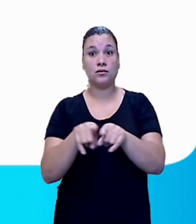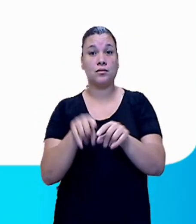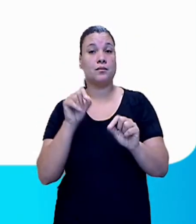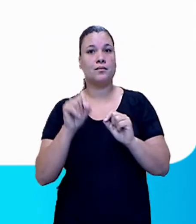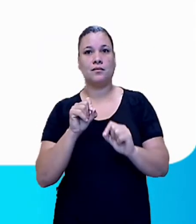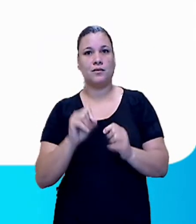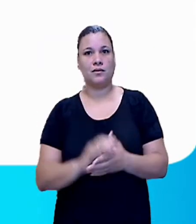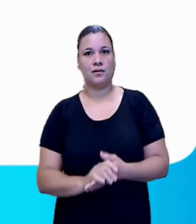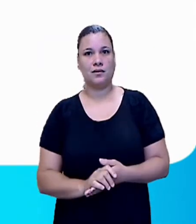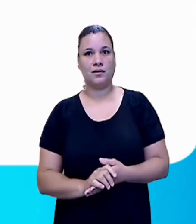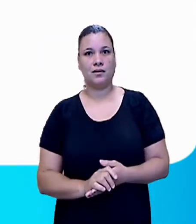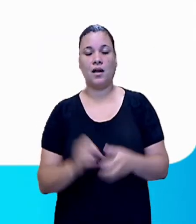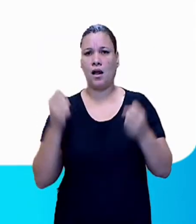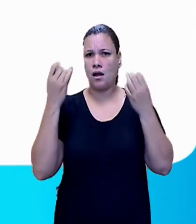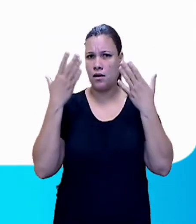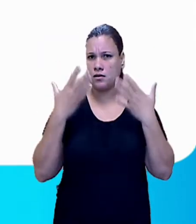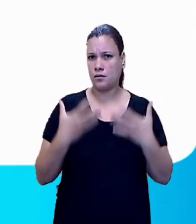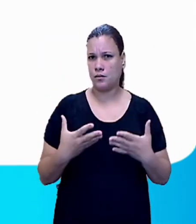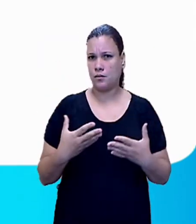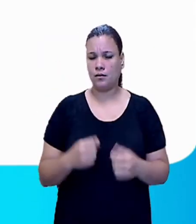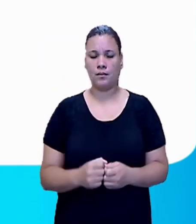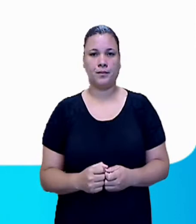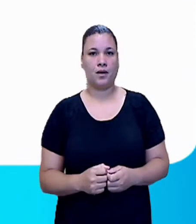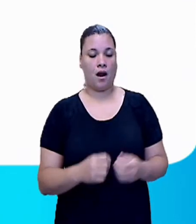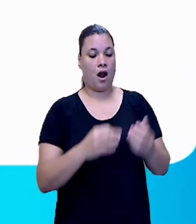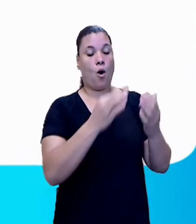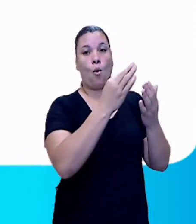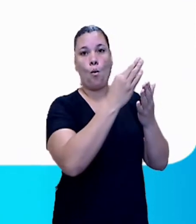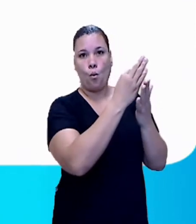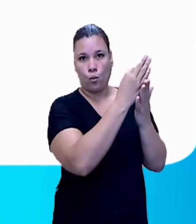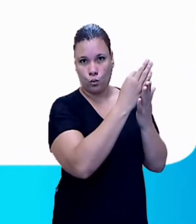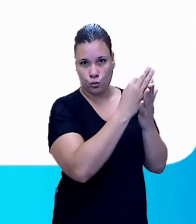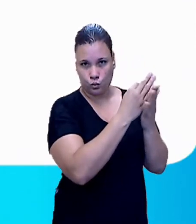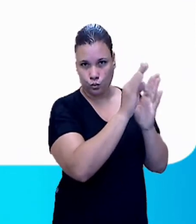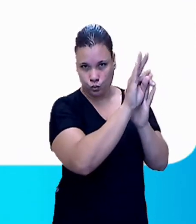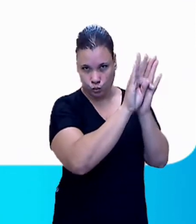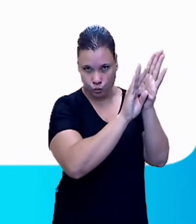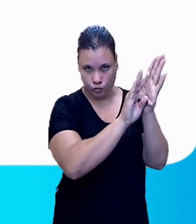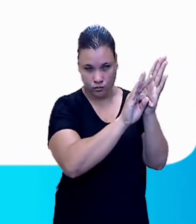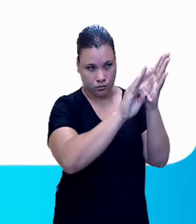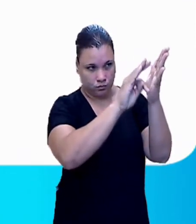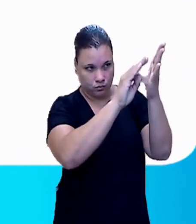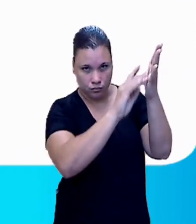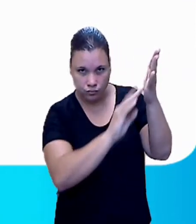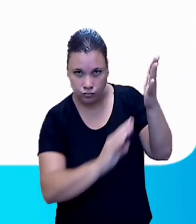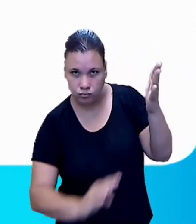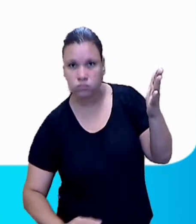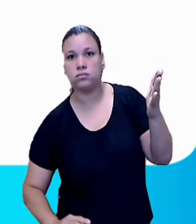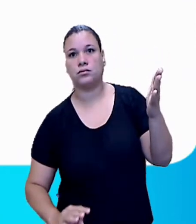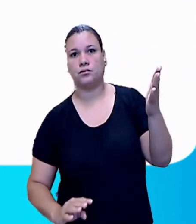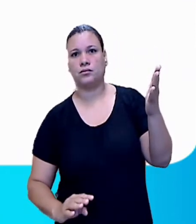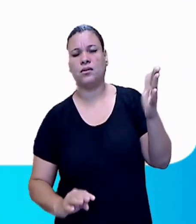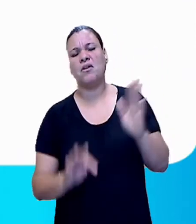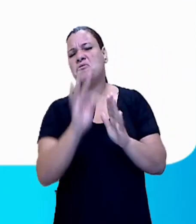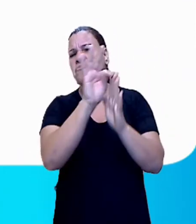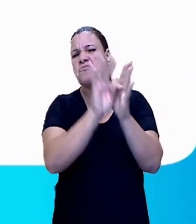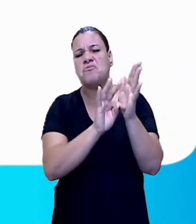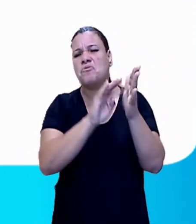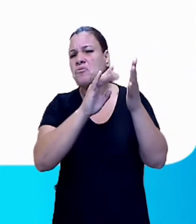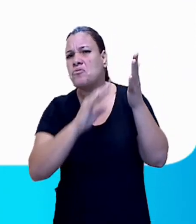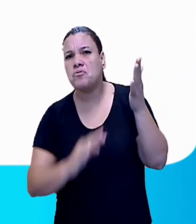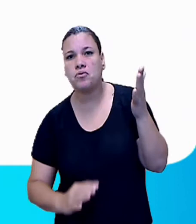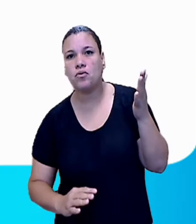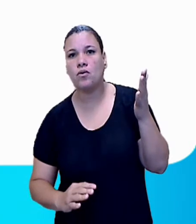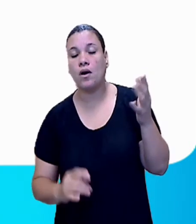corpo do texto. Isso. No corpo do texto, aparece, né? Nós temos